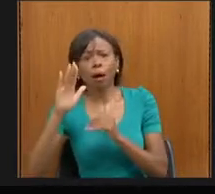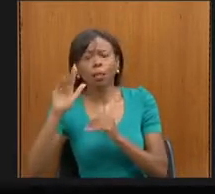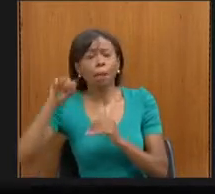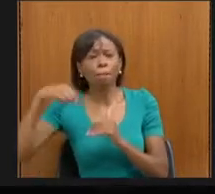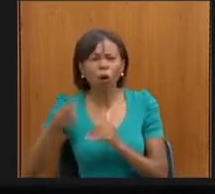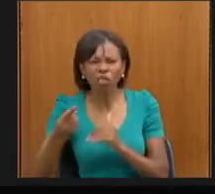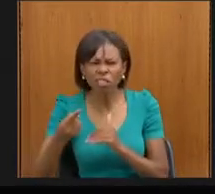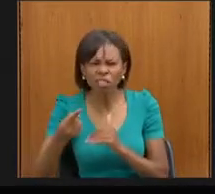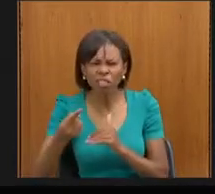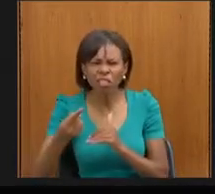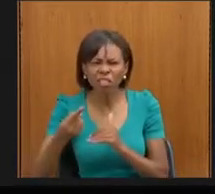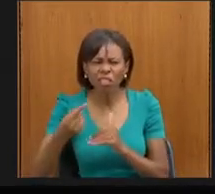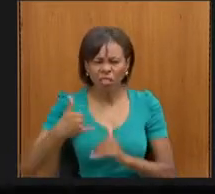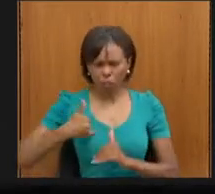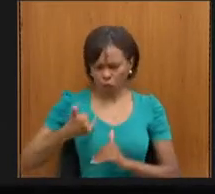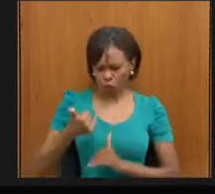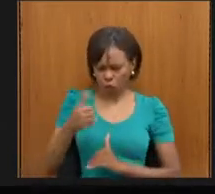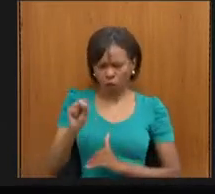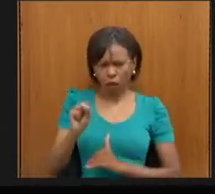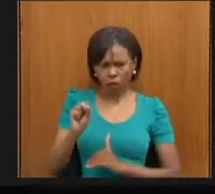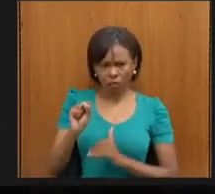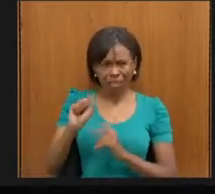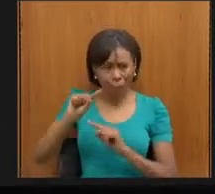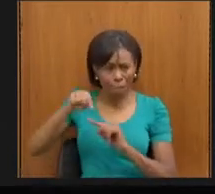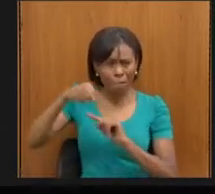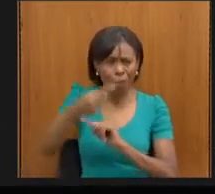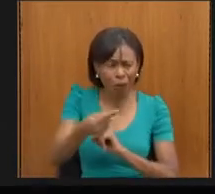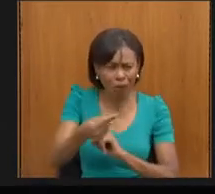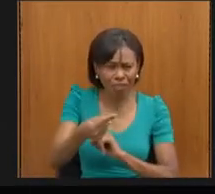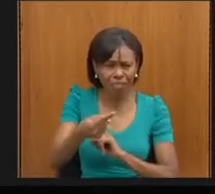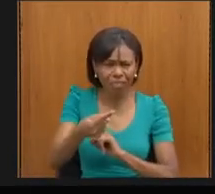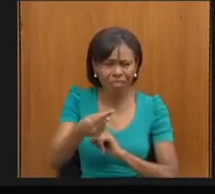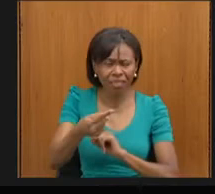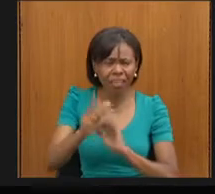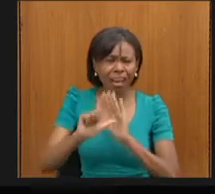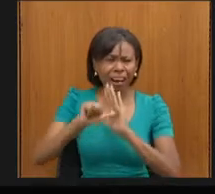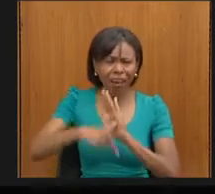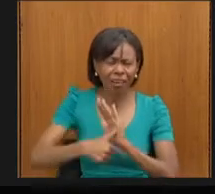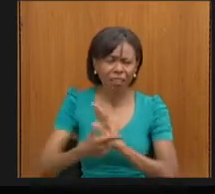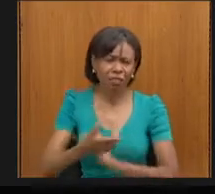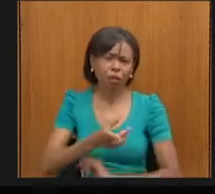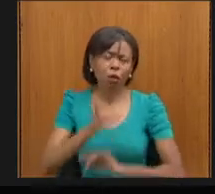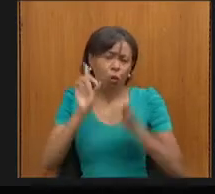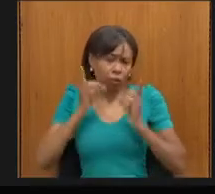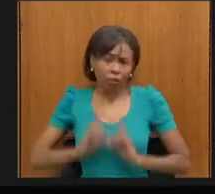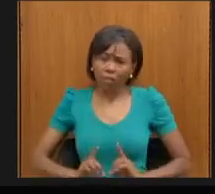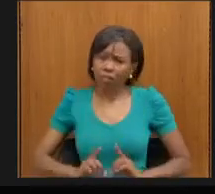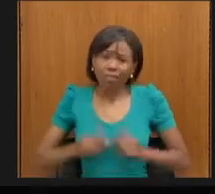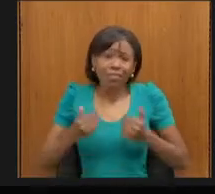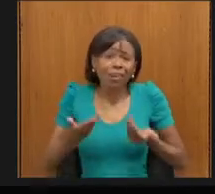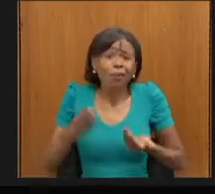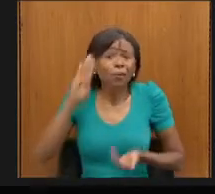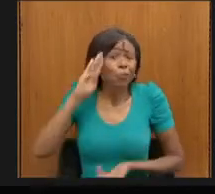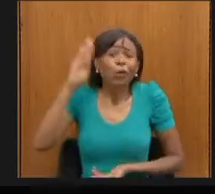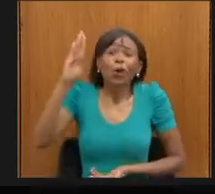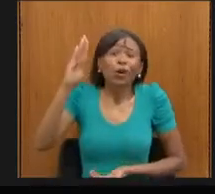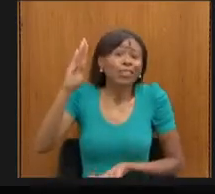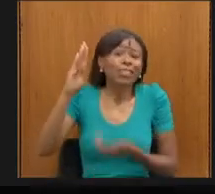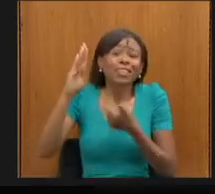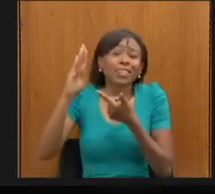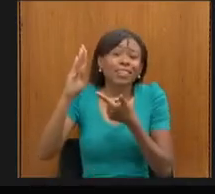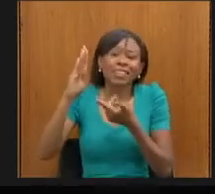após o público de 18 anos, deixa de existir prioridade. Lembrando que a pessoa com